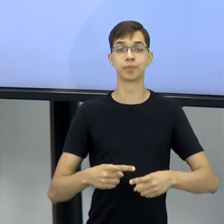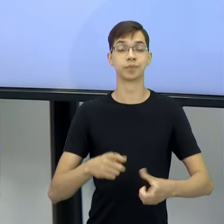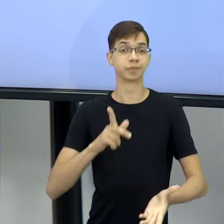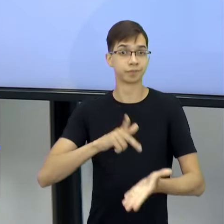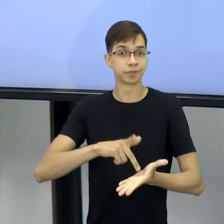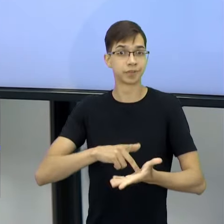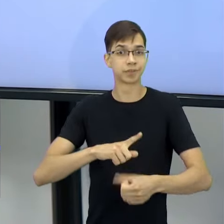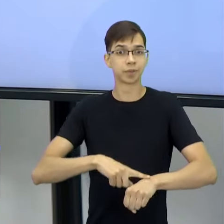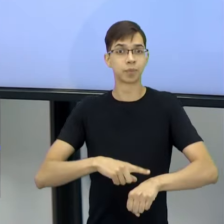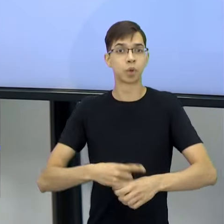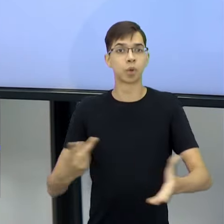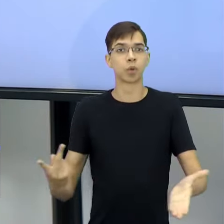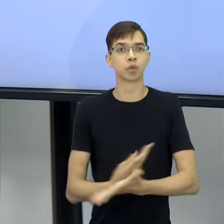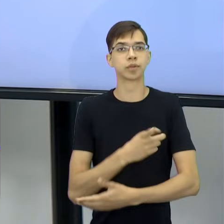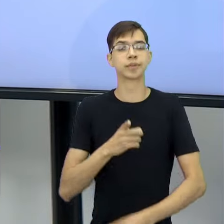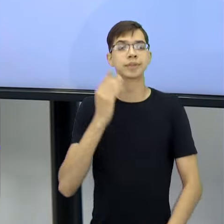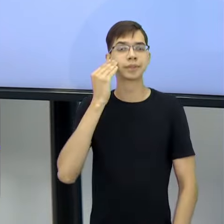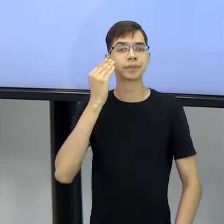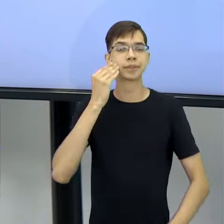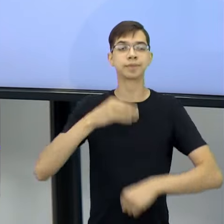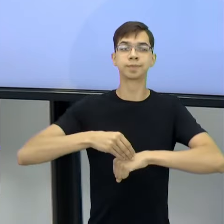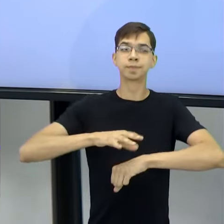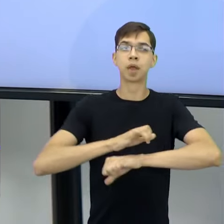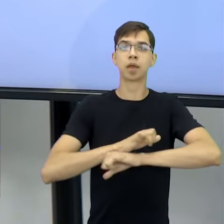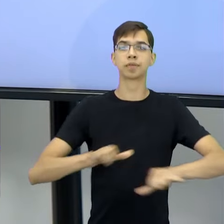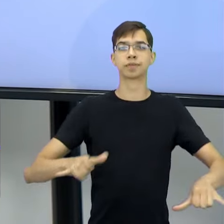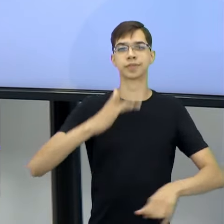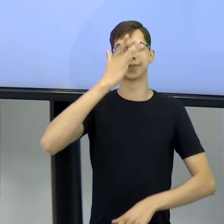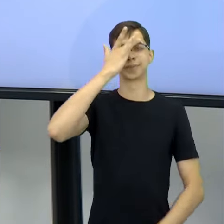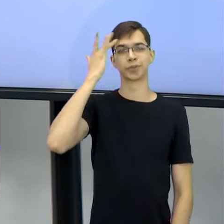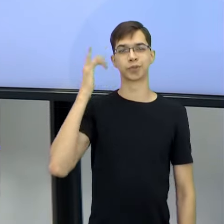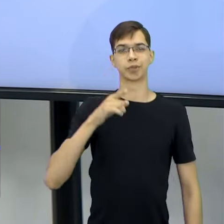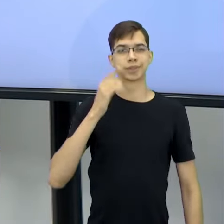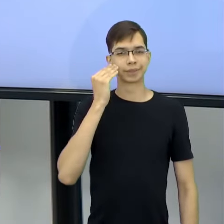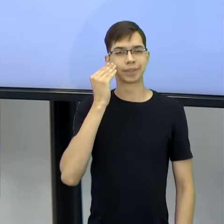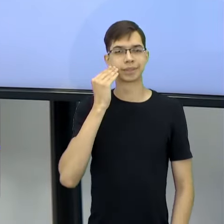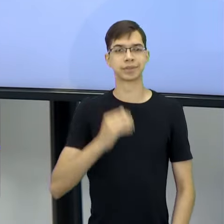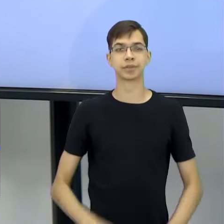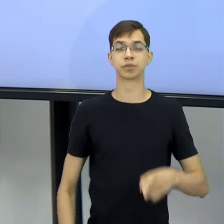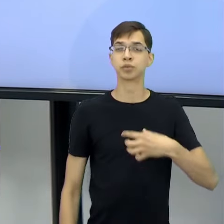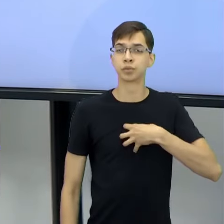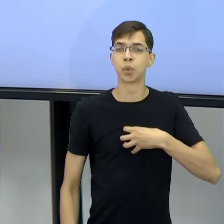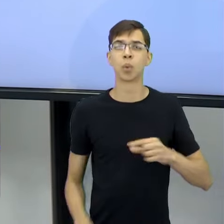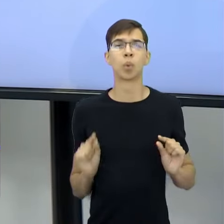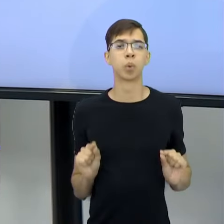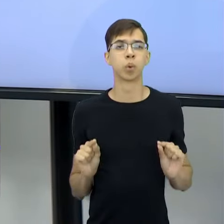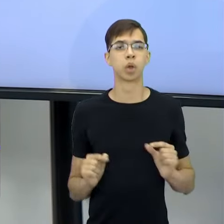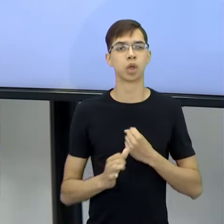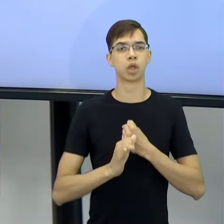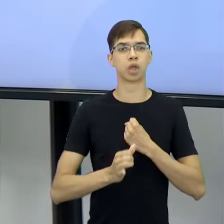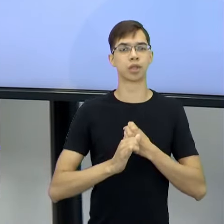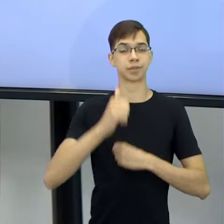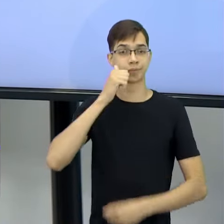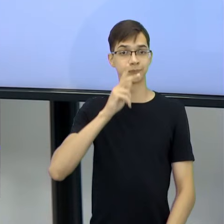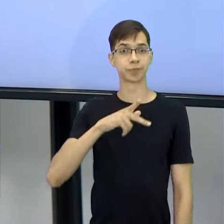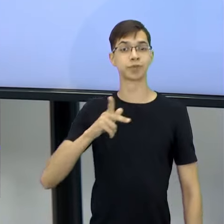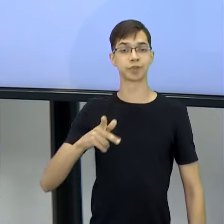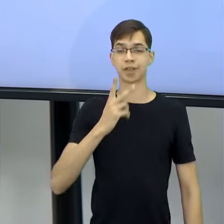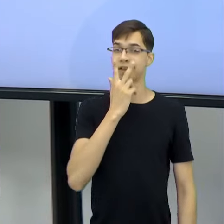tentar passar para as pessoas o que aquele momento fez você sentir. Que eu acho que professora trouxe...